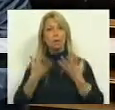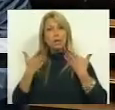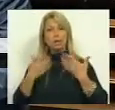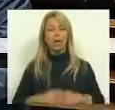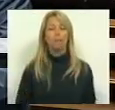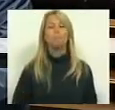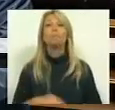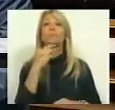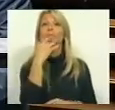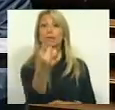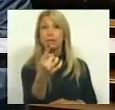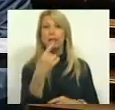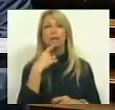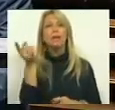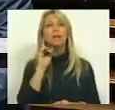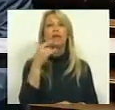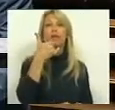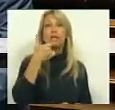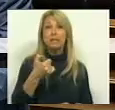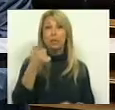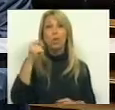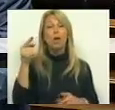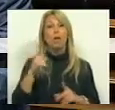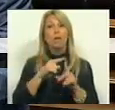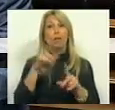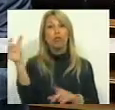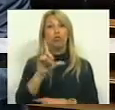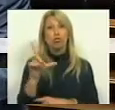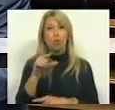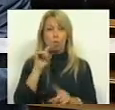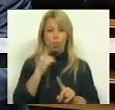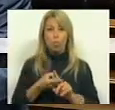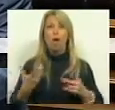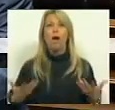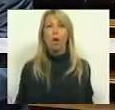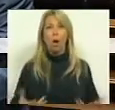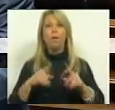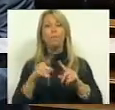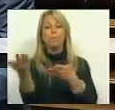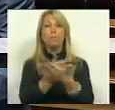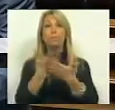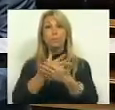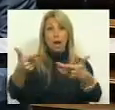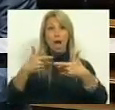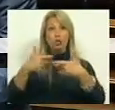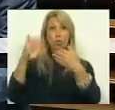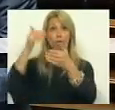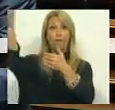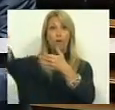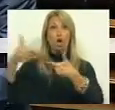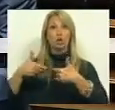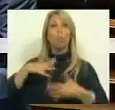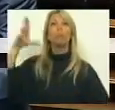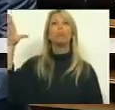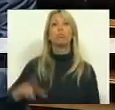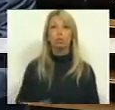Dizia ele no dia 25 do 7 deste ano, a negociação do Programa de Ajuda Externa a Portugal foi